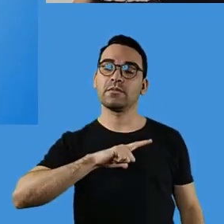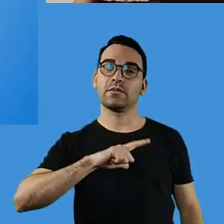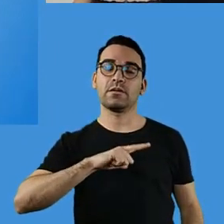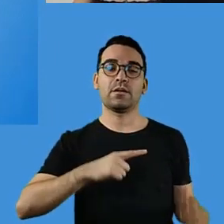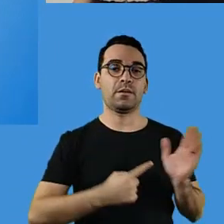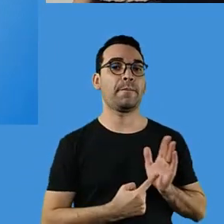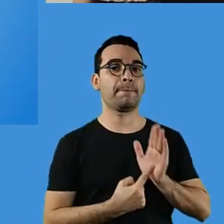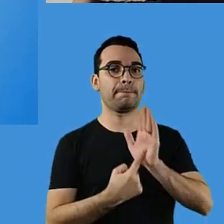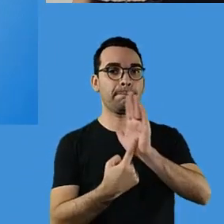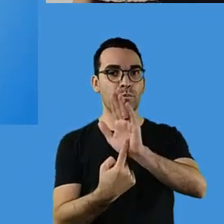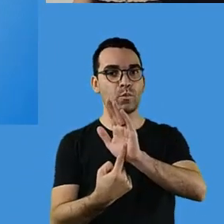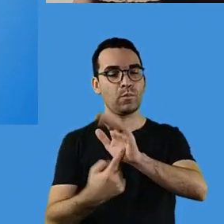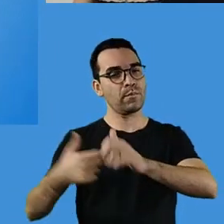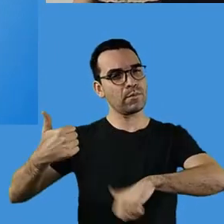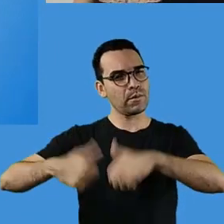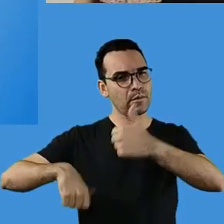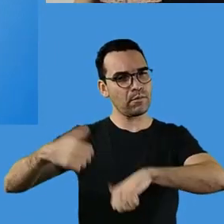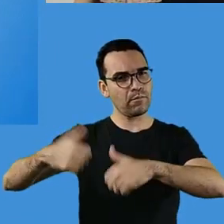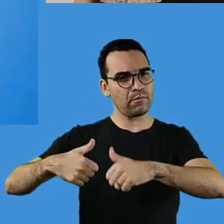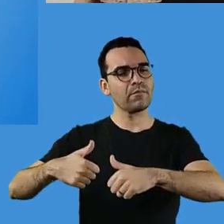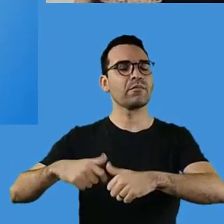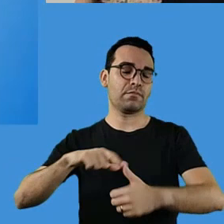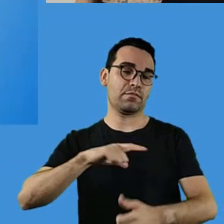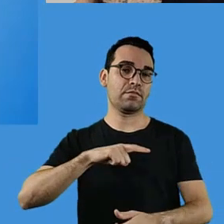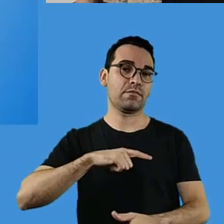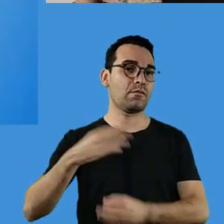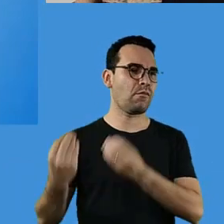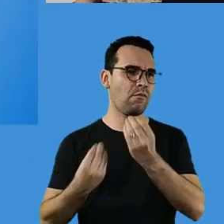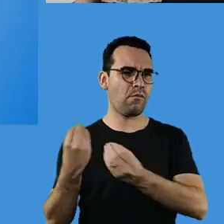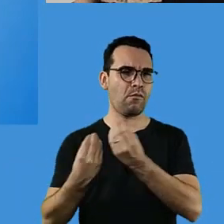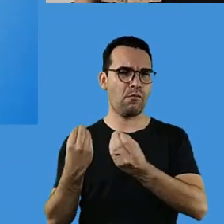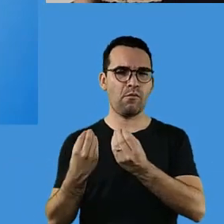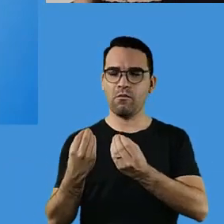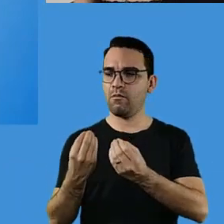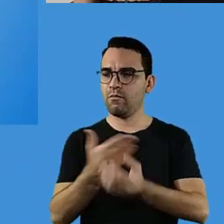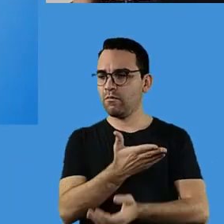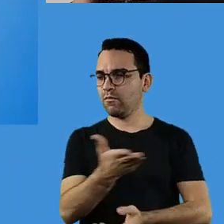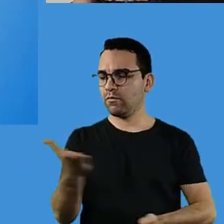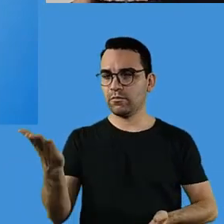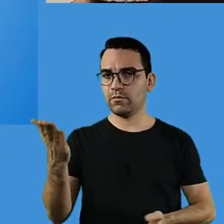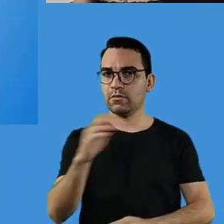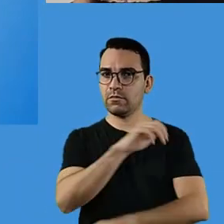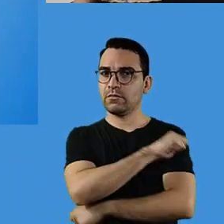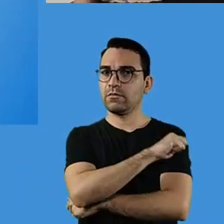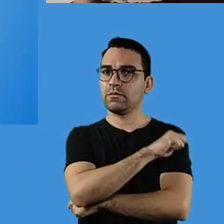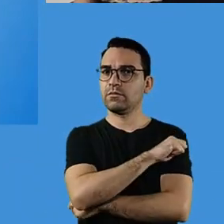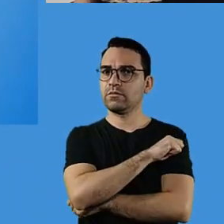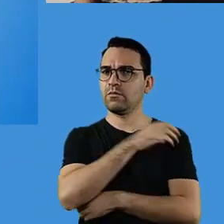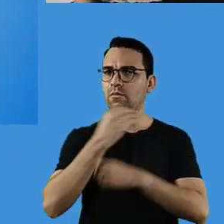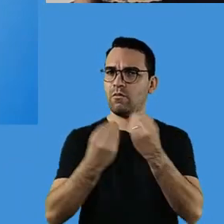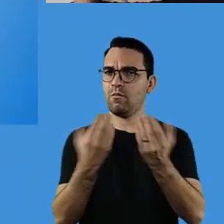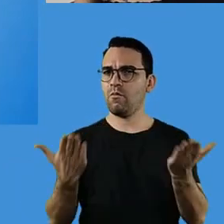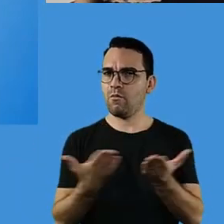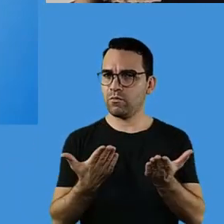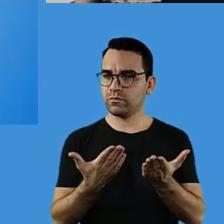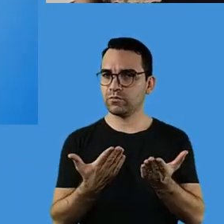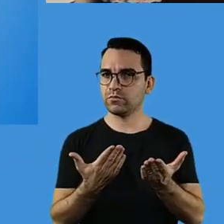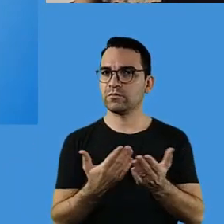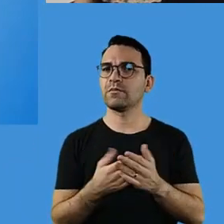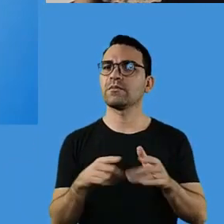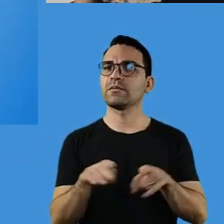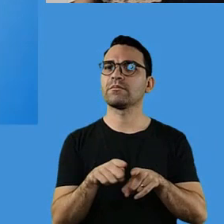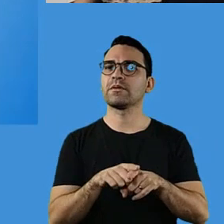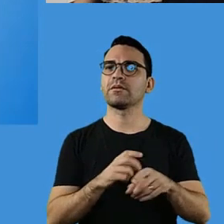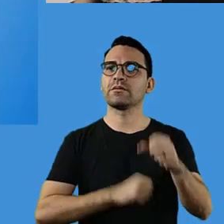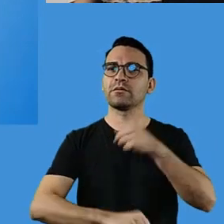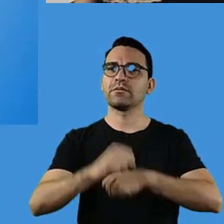isso, vai nos dar o diagnóstico de como estão nossos alunos hoje e como que eles estavam